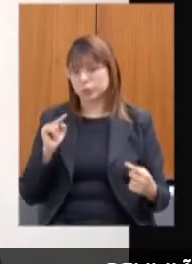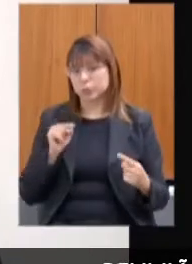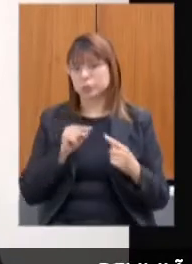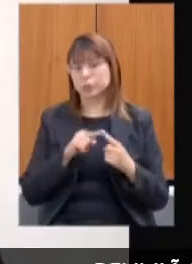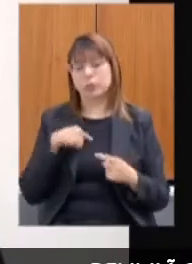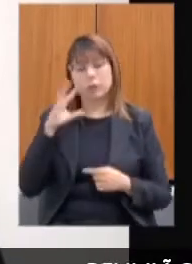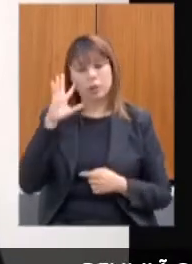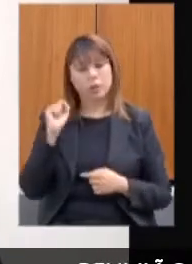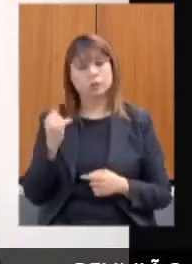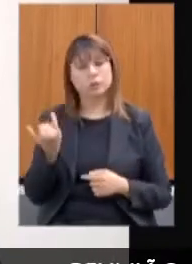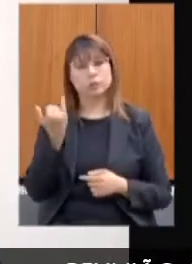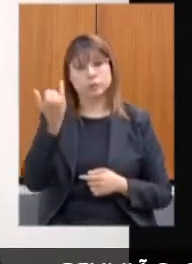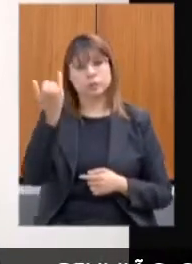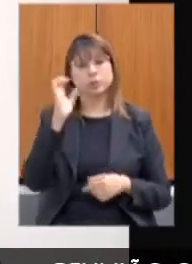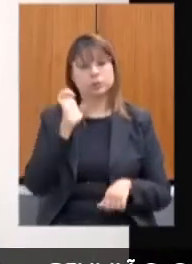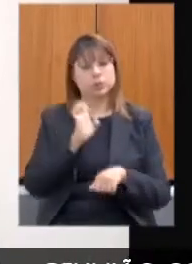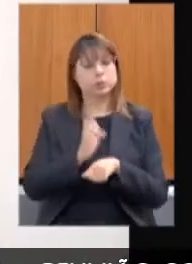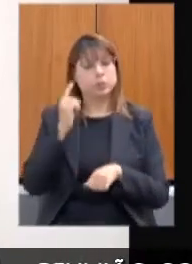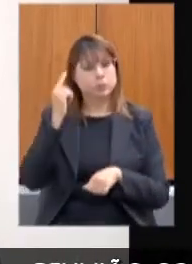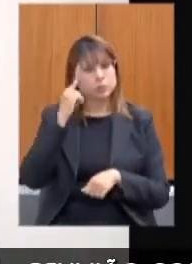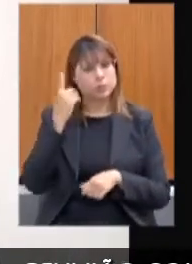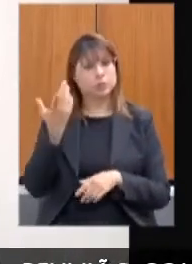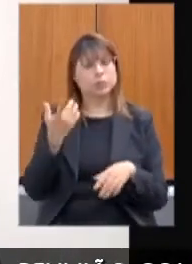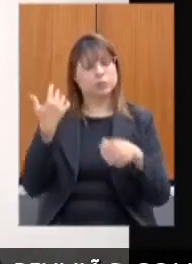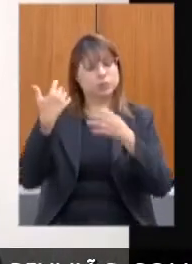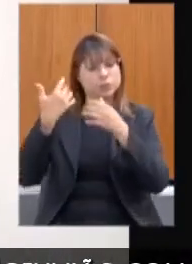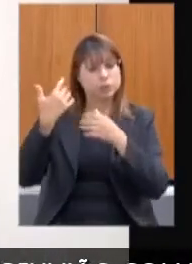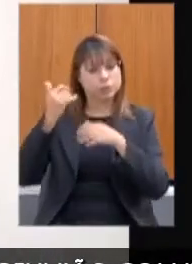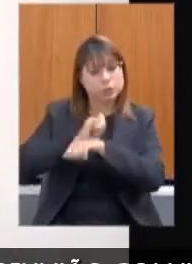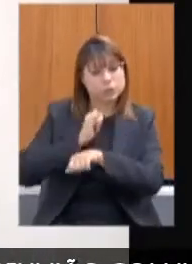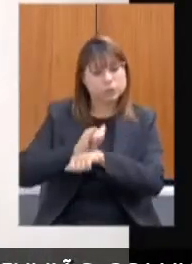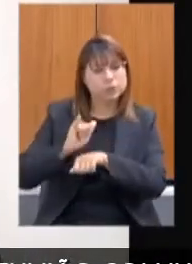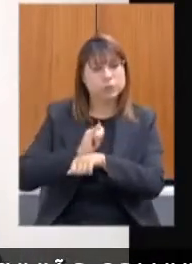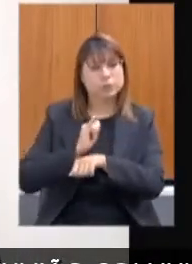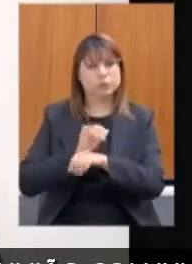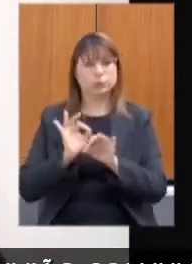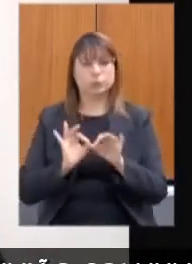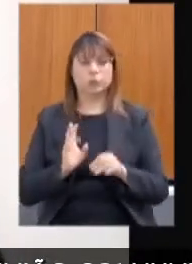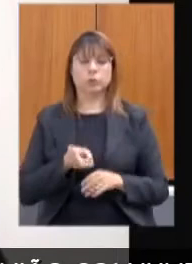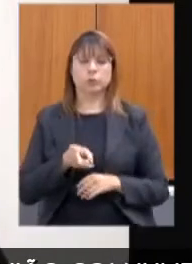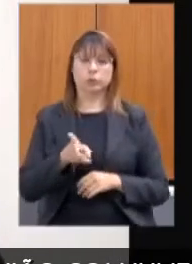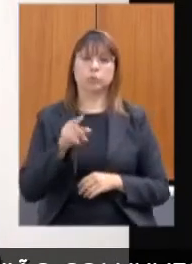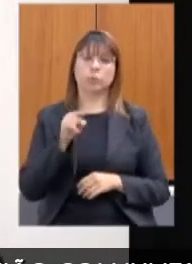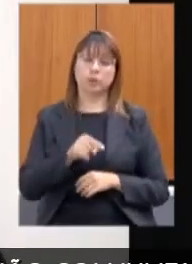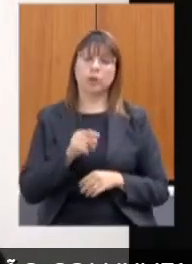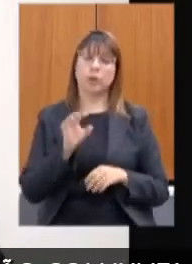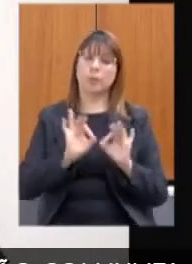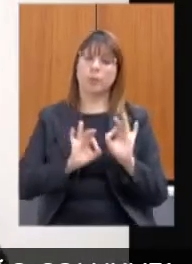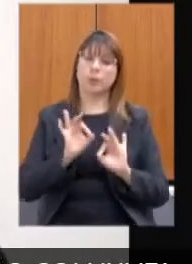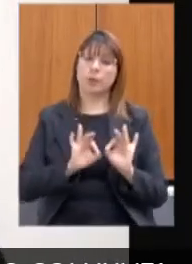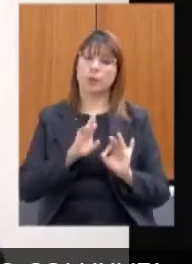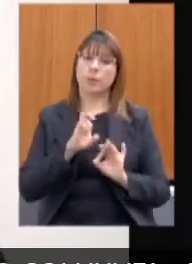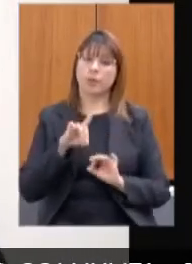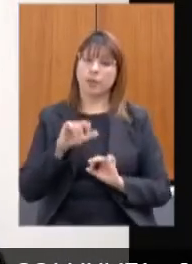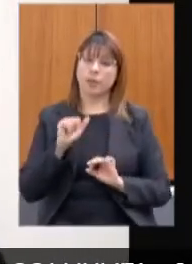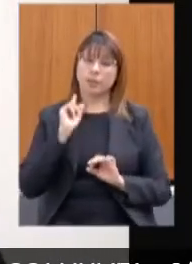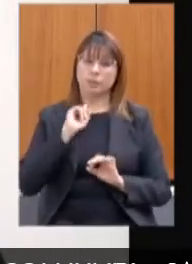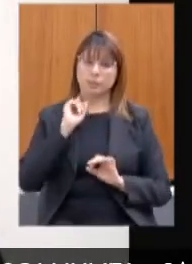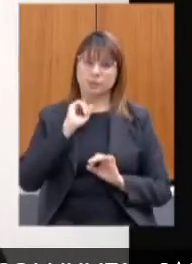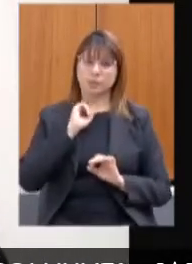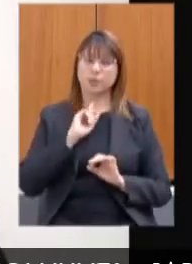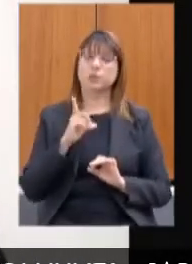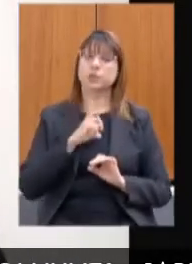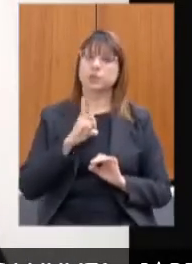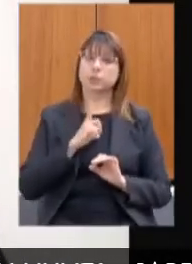importante que o Estado pense estratégias de prorrogação do programa Renda Minas, com acordos, com